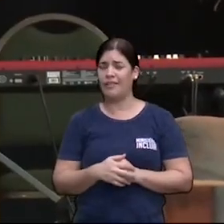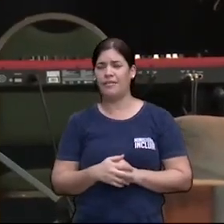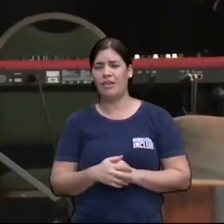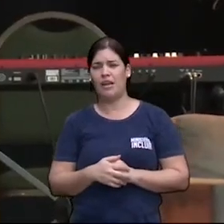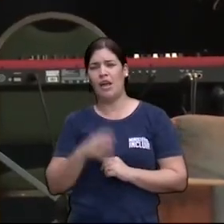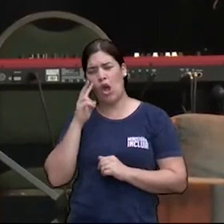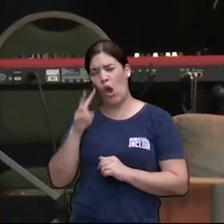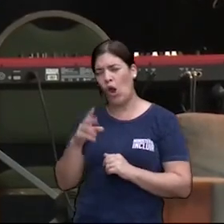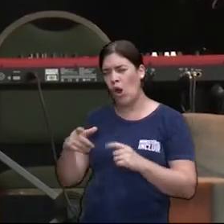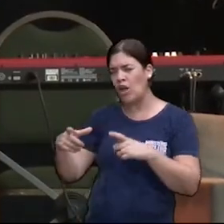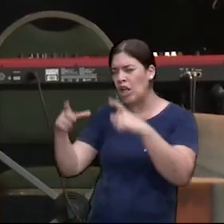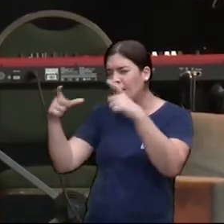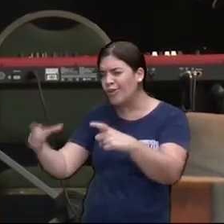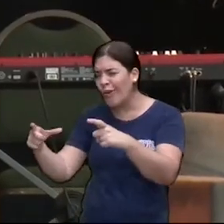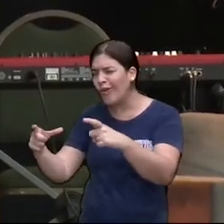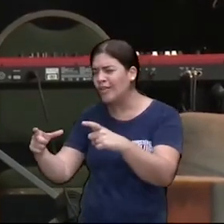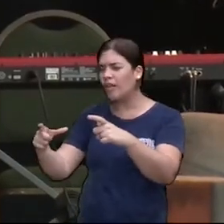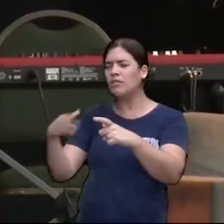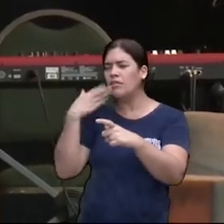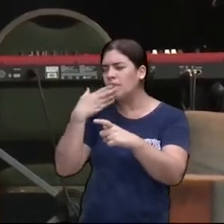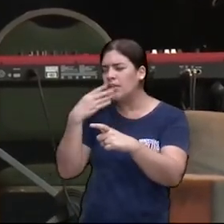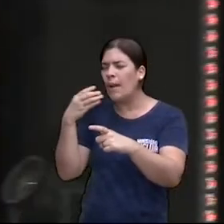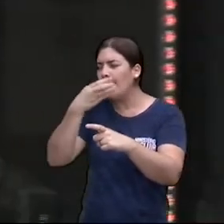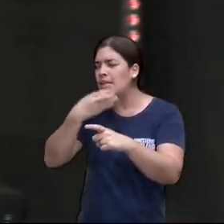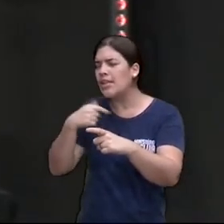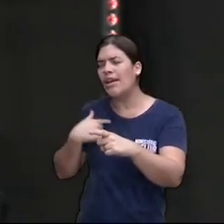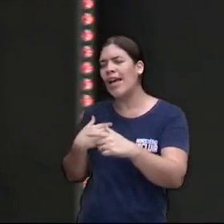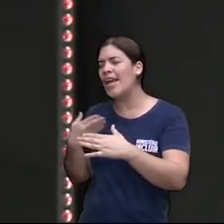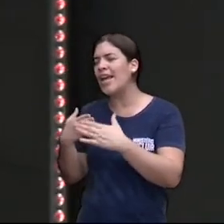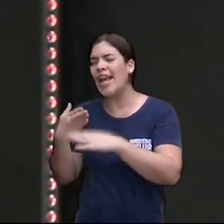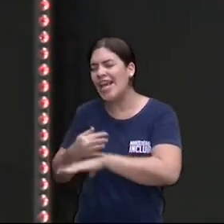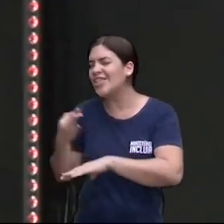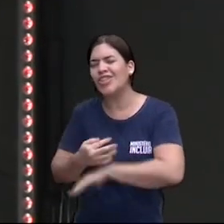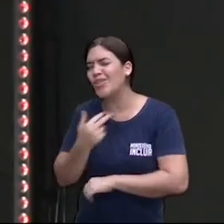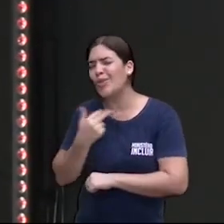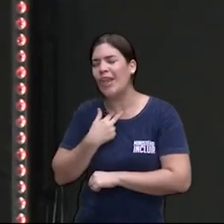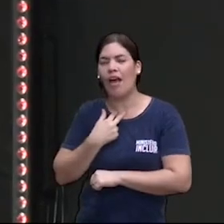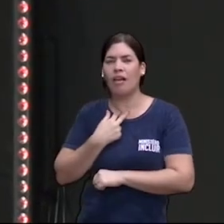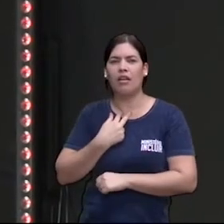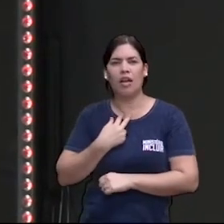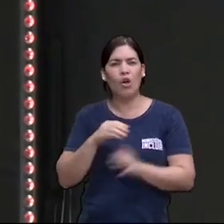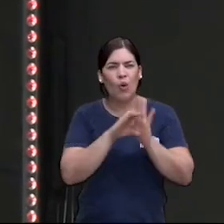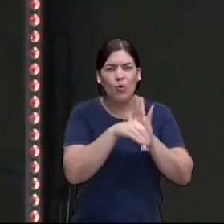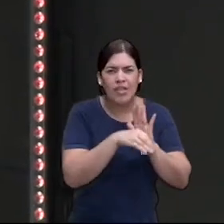torta de maçã é irresistível. Olha o conceito que ficou, pecado é irresistível.